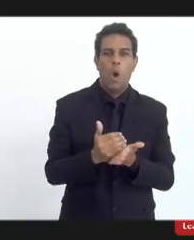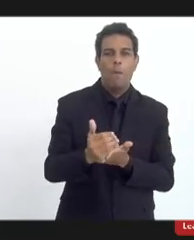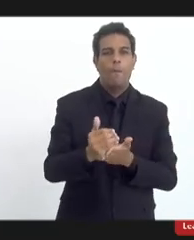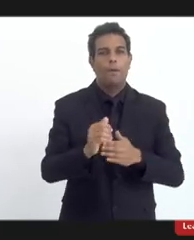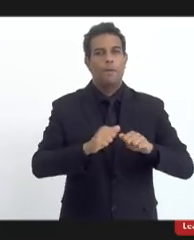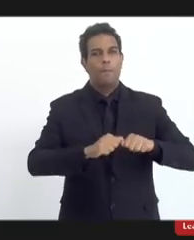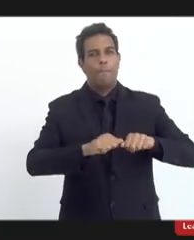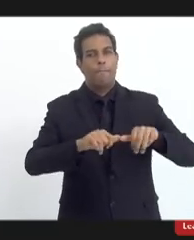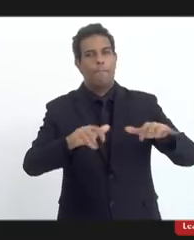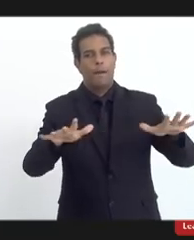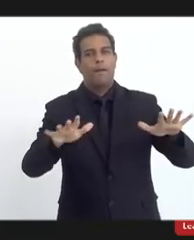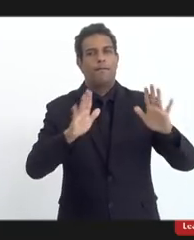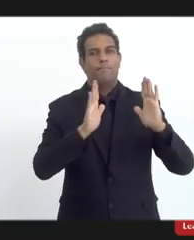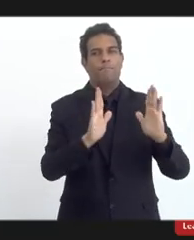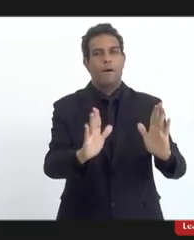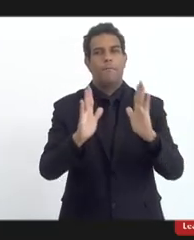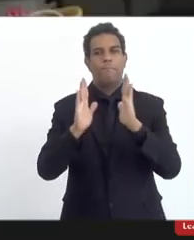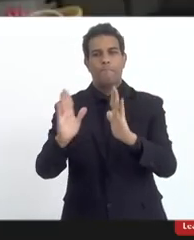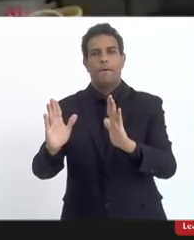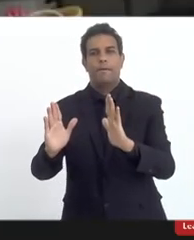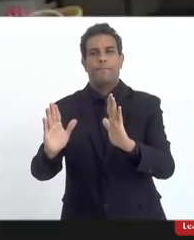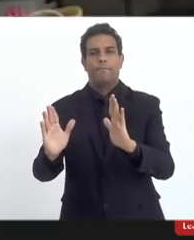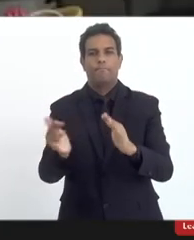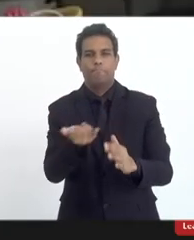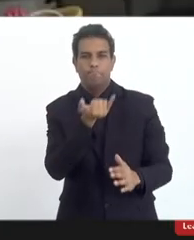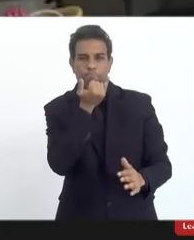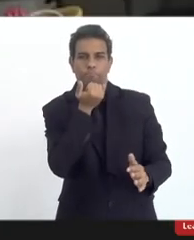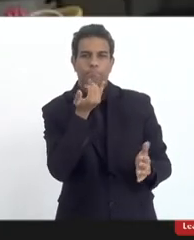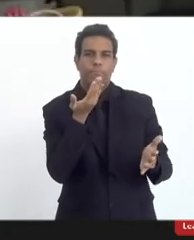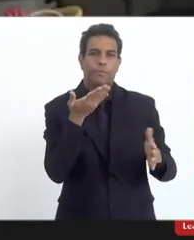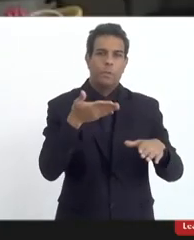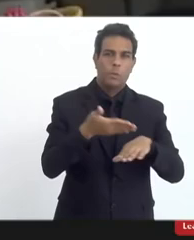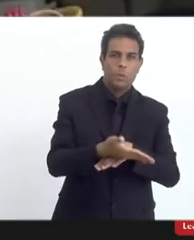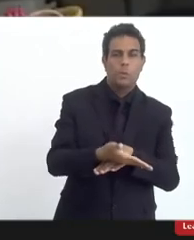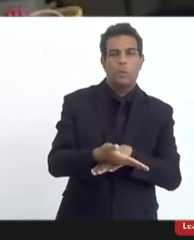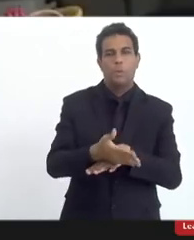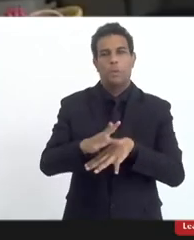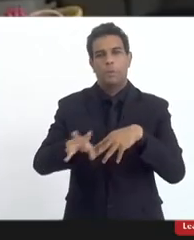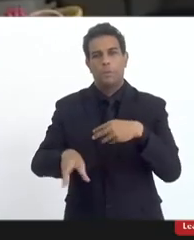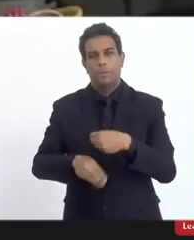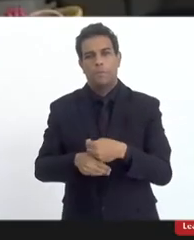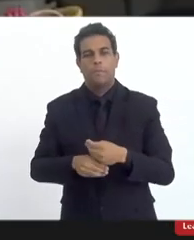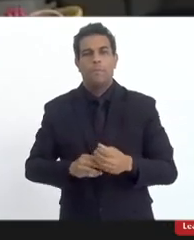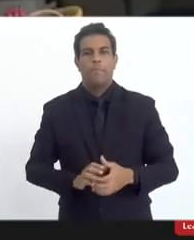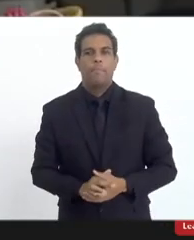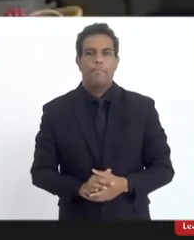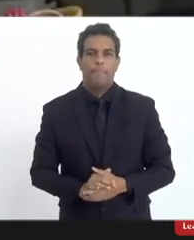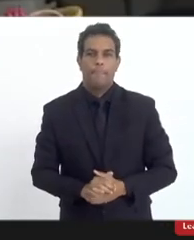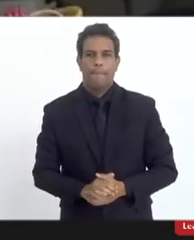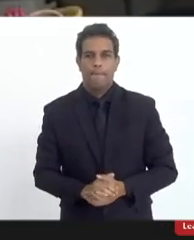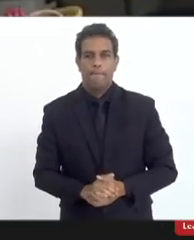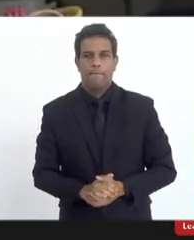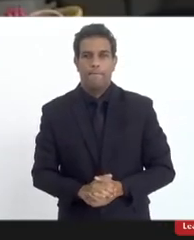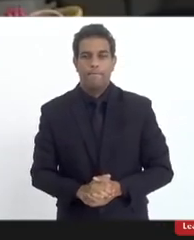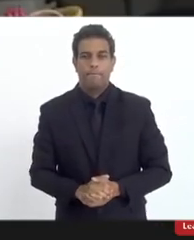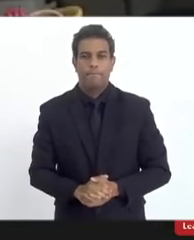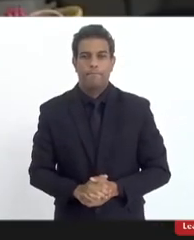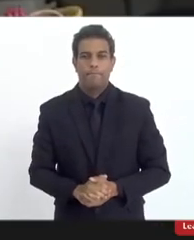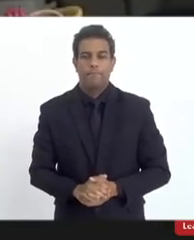com programas etc então me perdoe a ter nos interrompê-la nas suas despedidas não claro não não